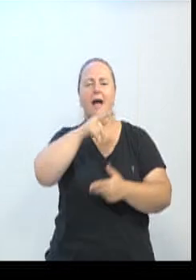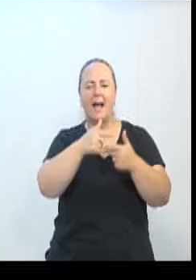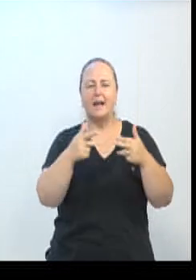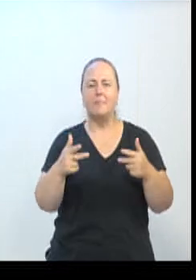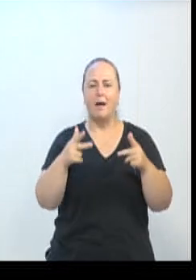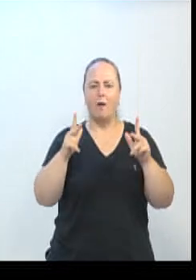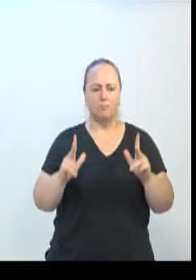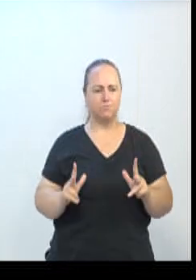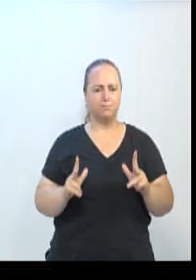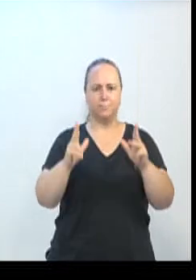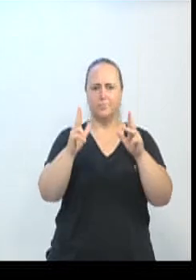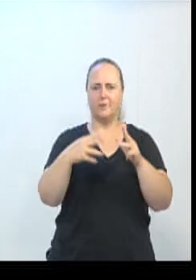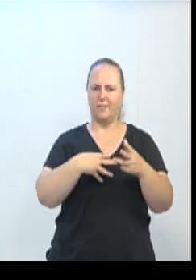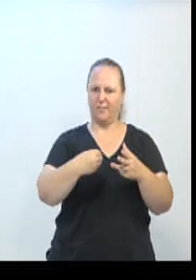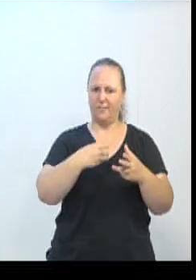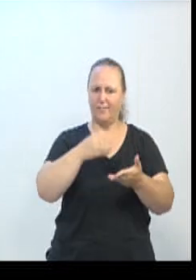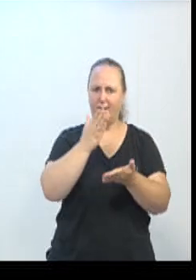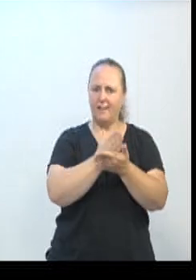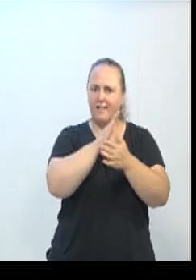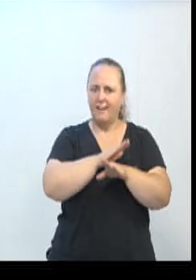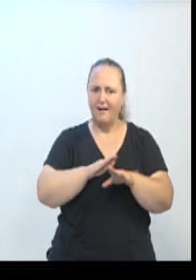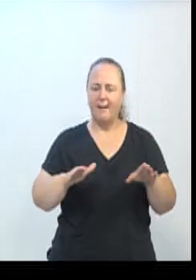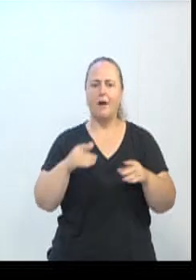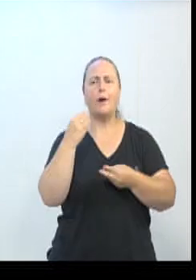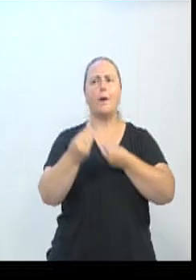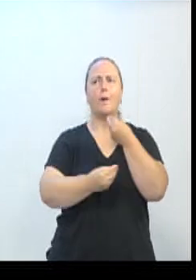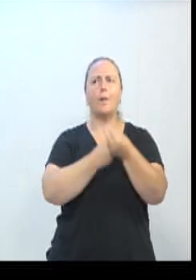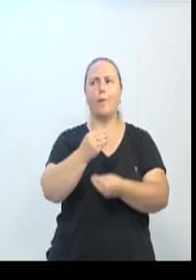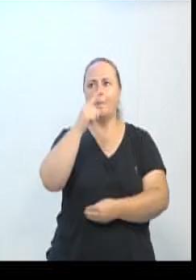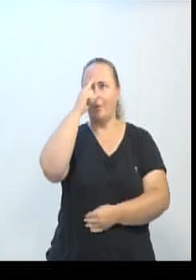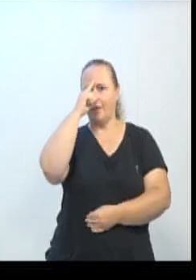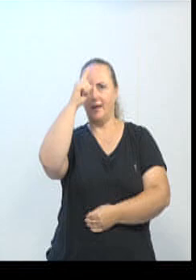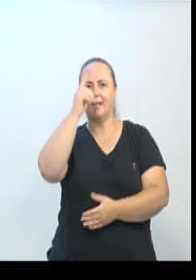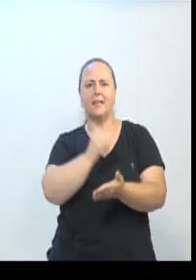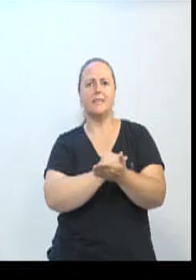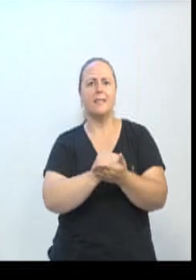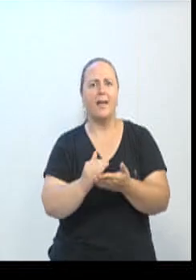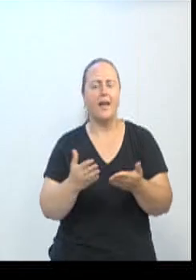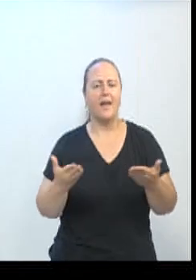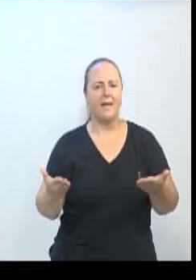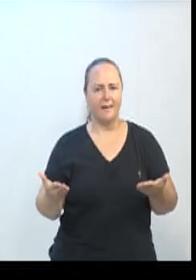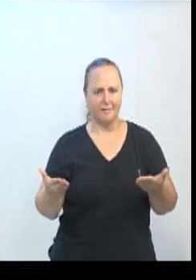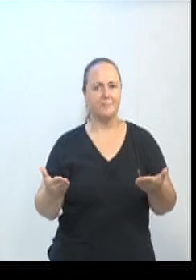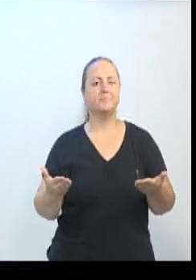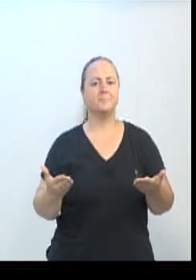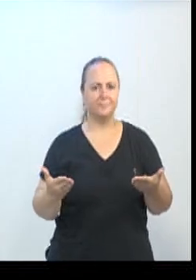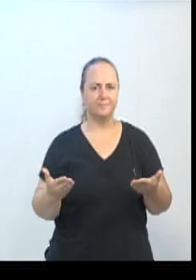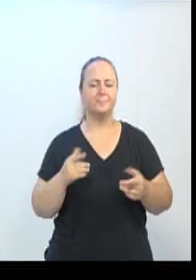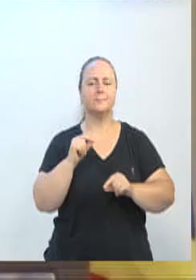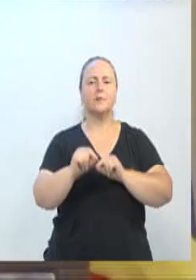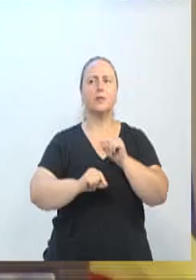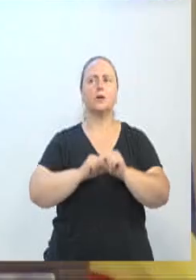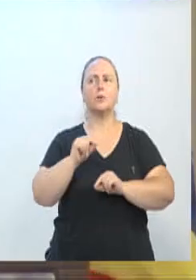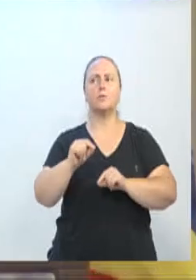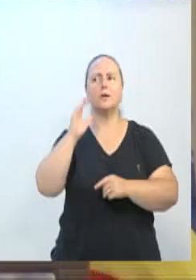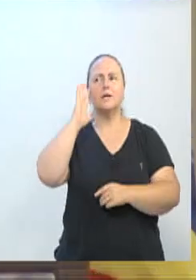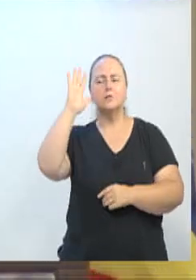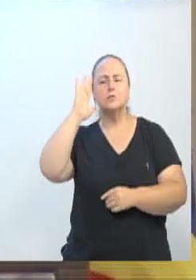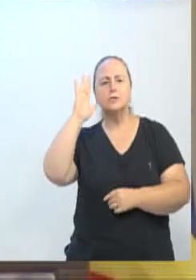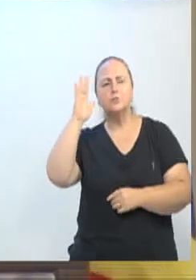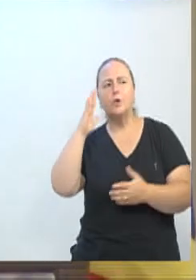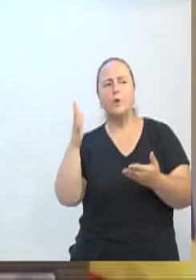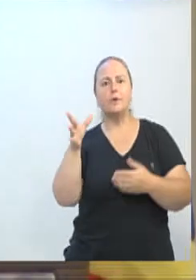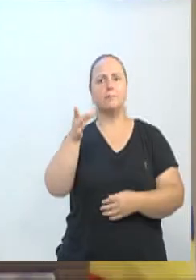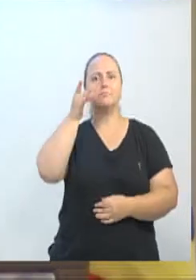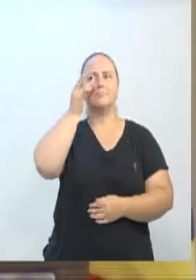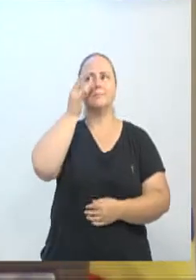redes sociais um antes e um depois, quando a ideia toda começou, quando nos chamavam de loucos por aí, e aquilo que parecia um sonho virou